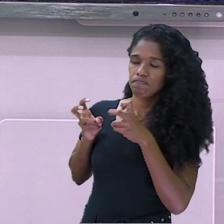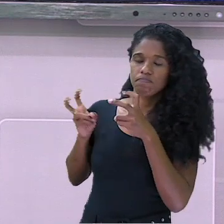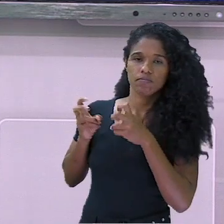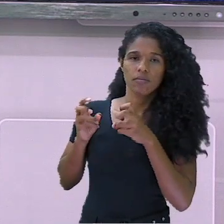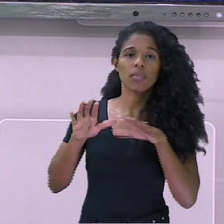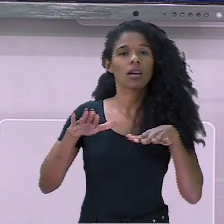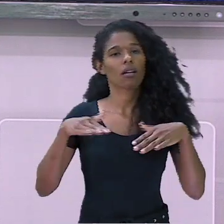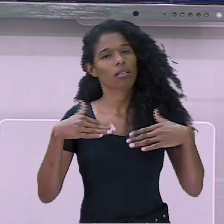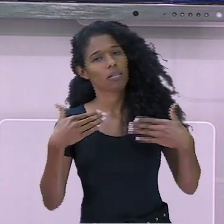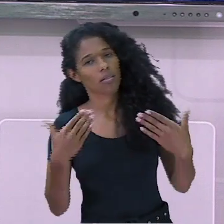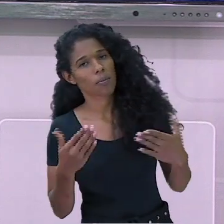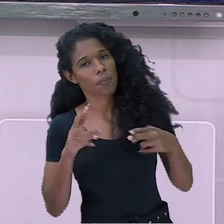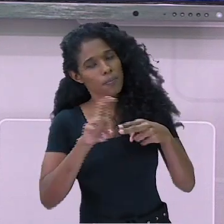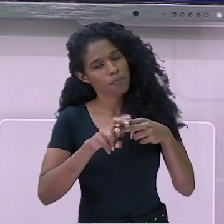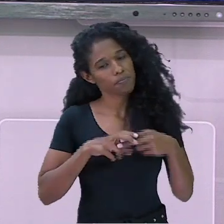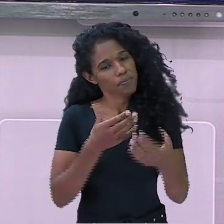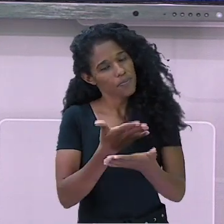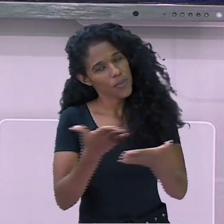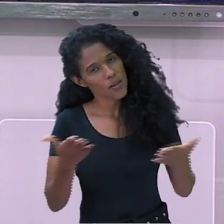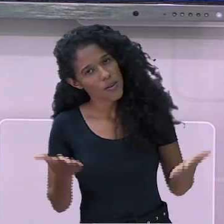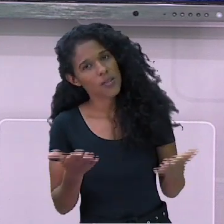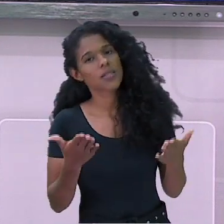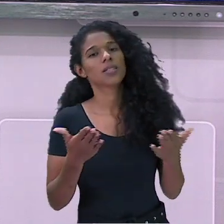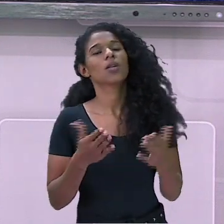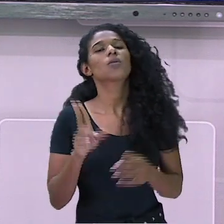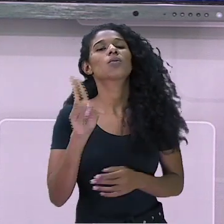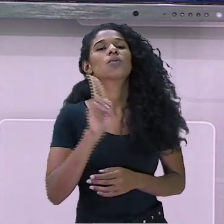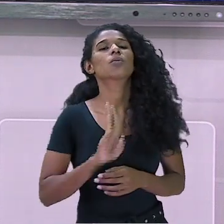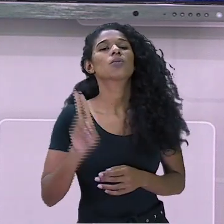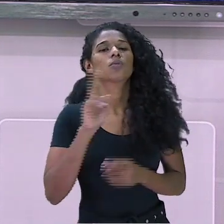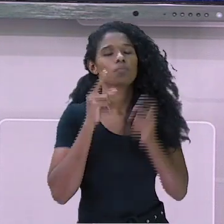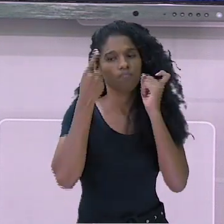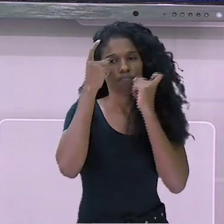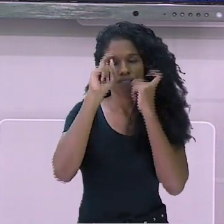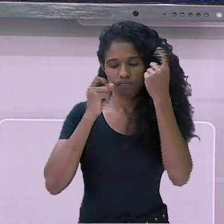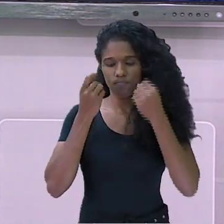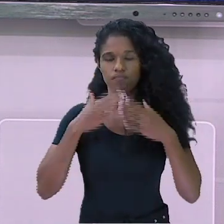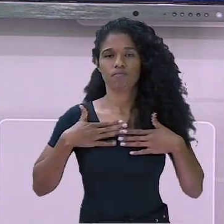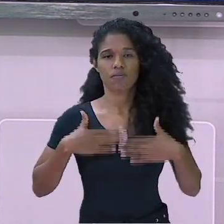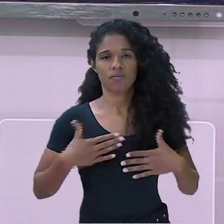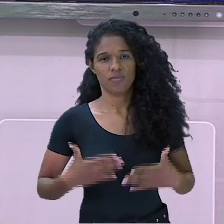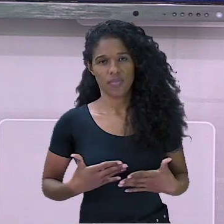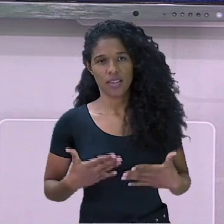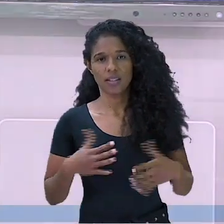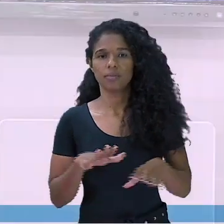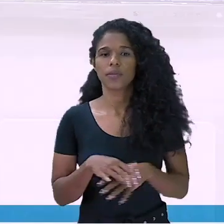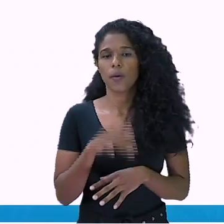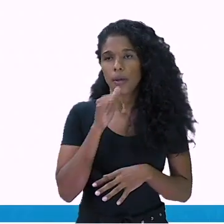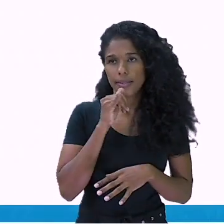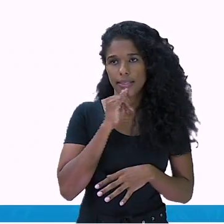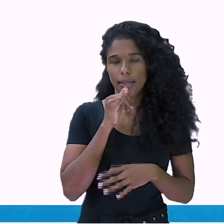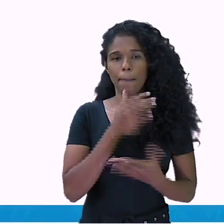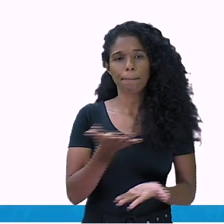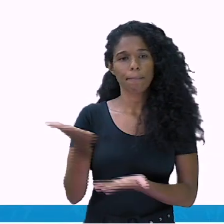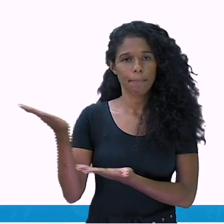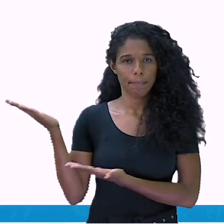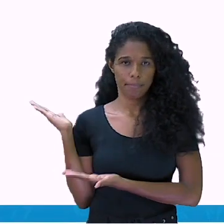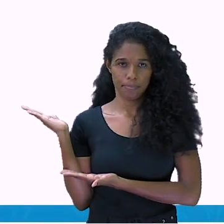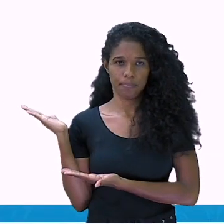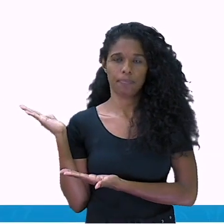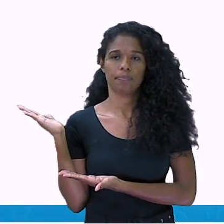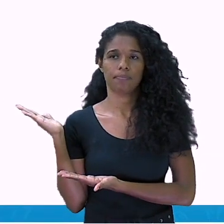use expressões faciais correspondente às suas ações. Vemos nessa figura. O